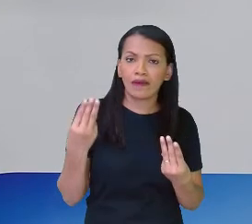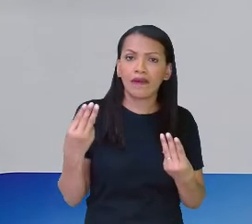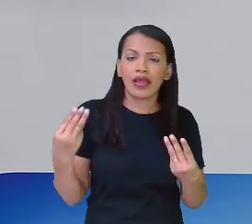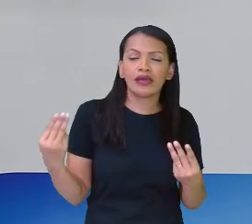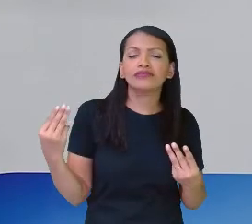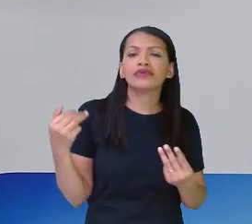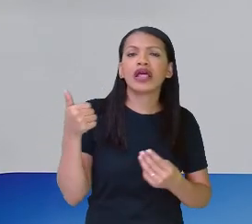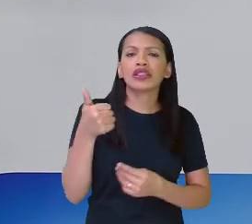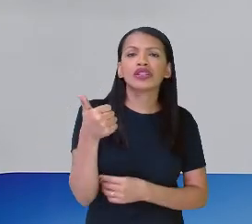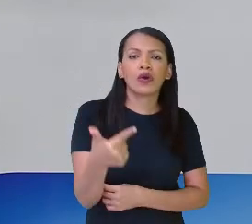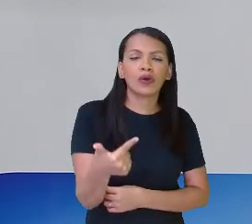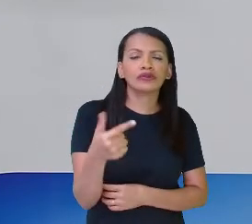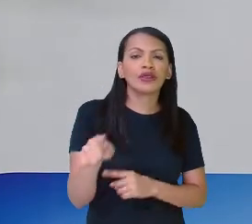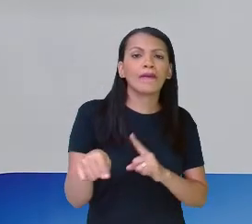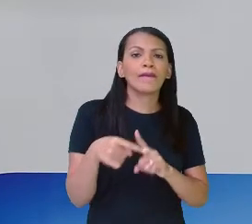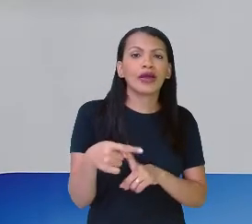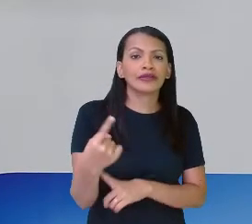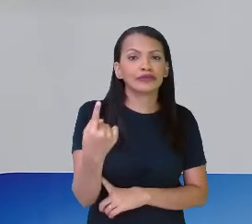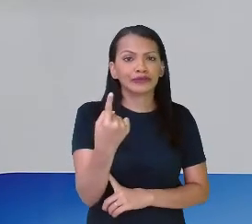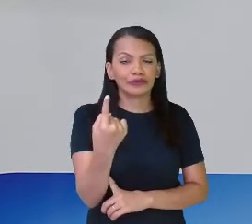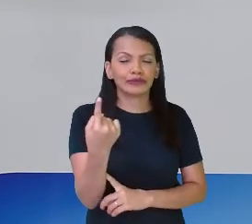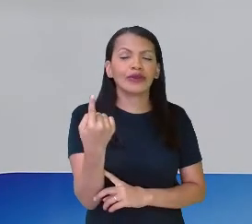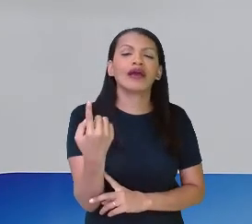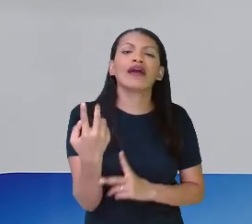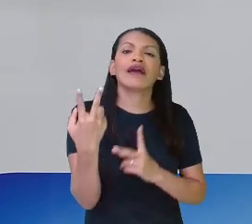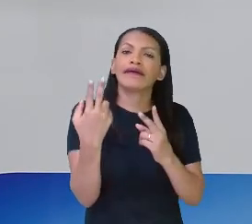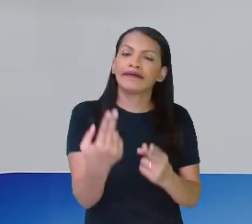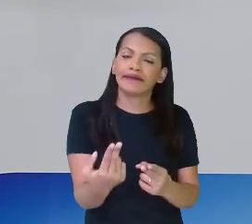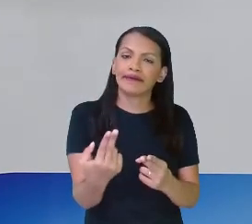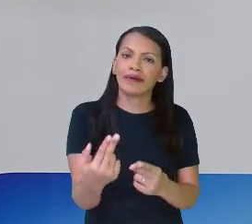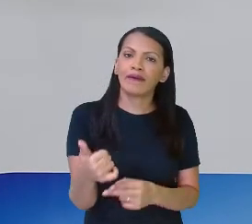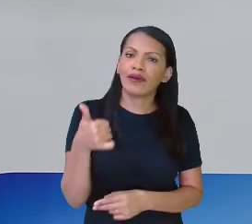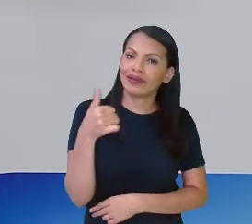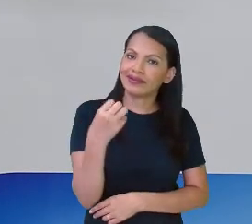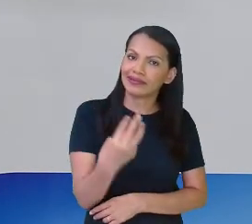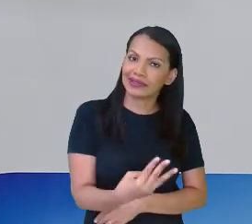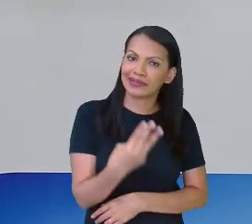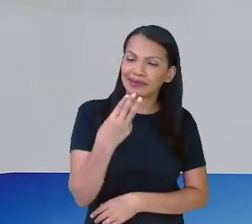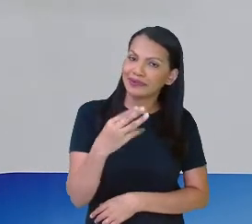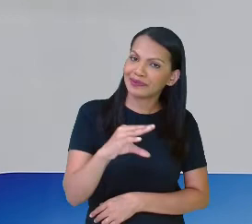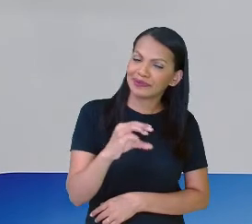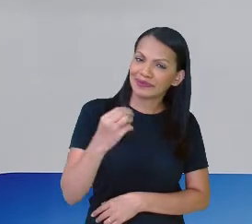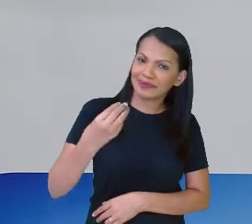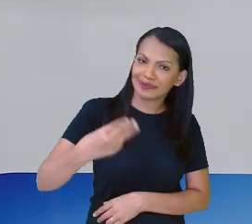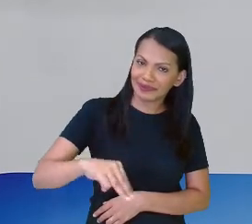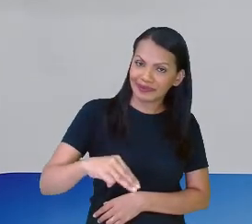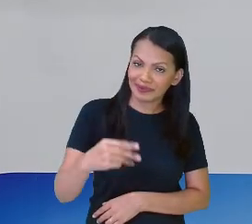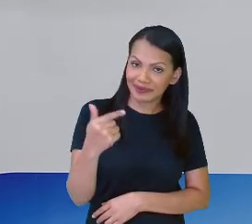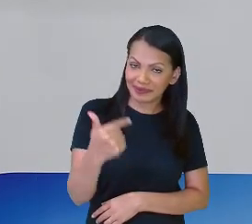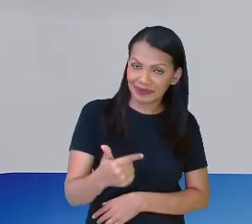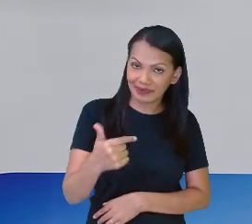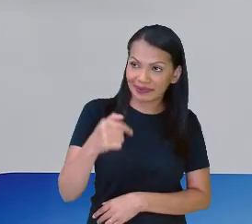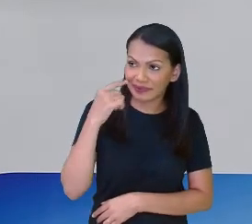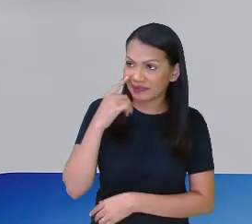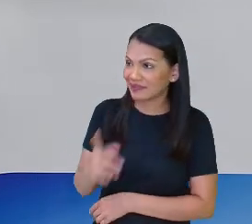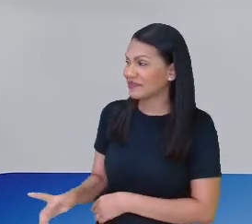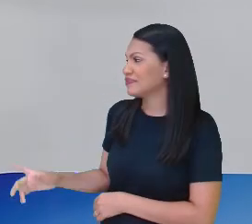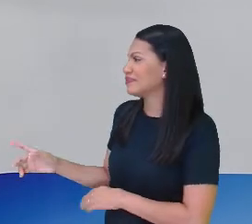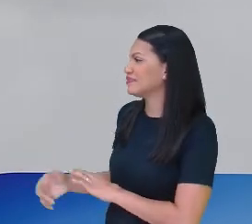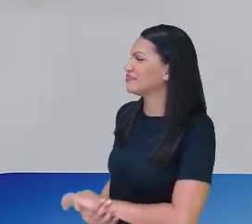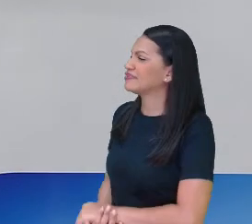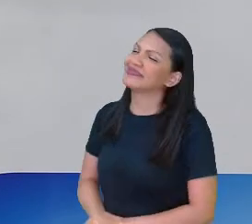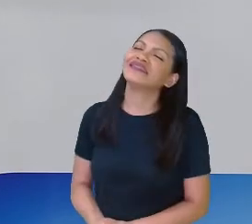quadradinho mais meio quadradinho só dá um quadradinho. Então, aqui eu tenho, ó, treze centímetros